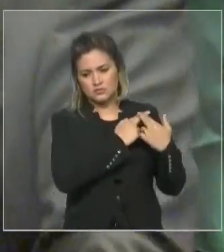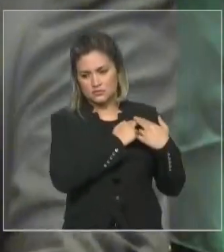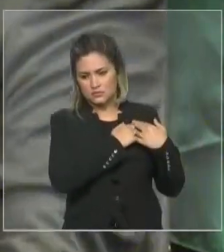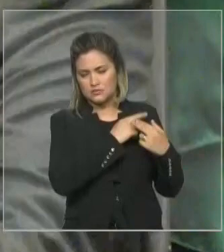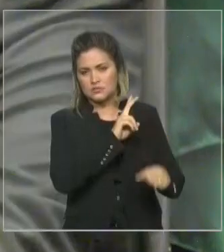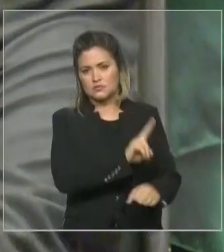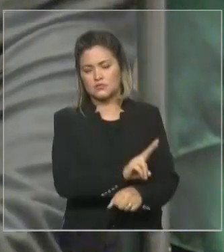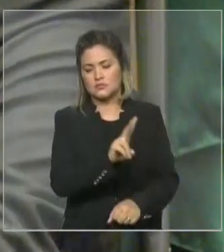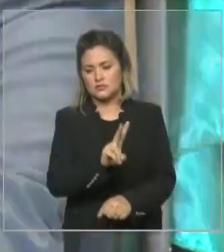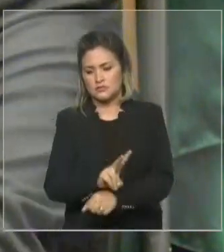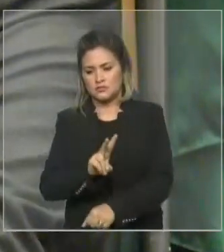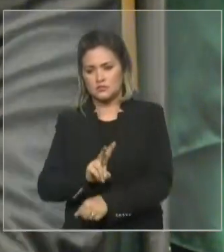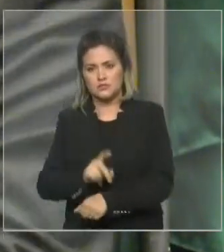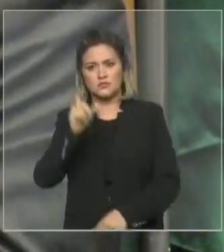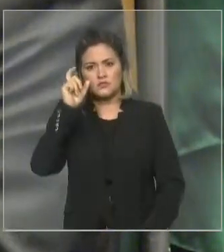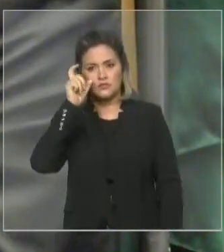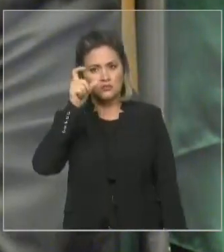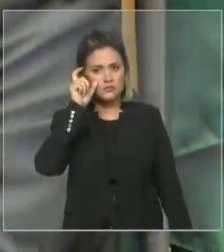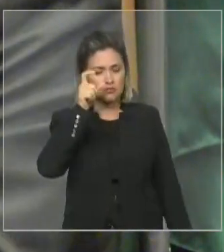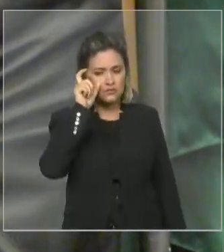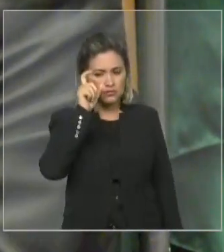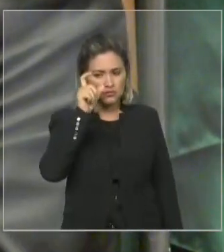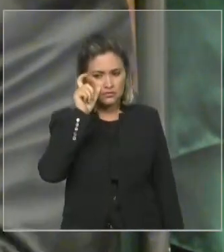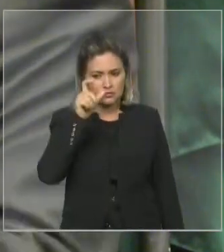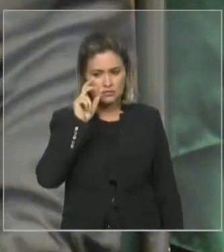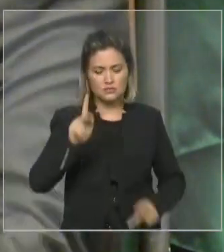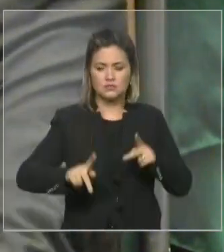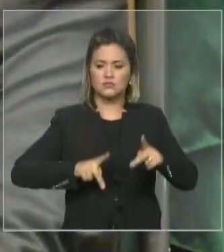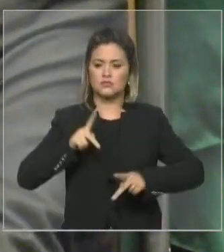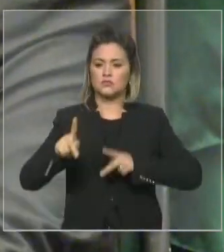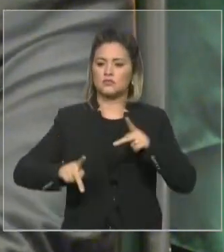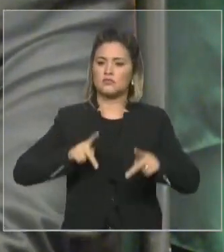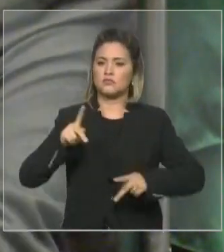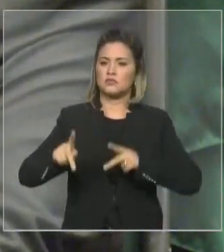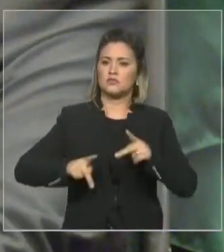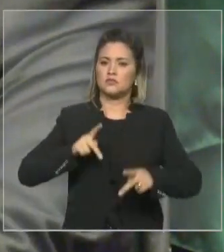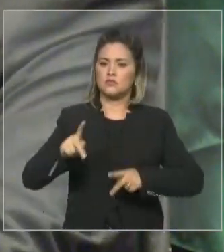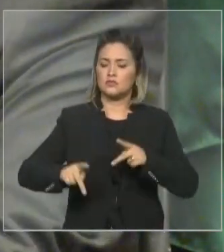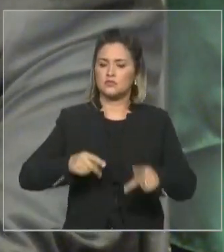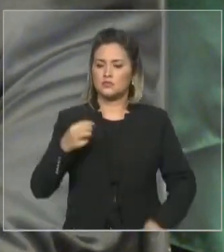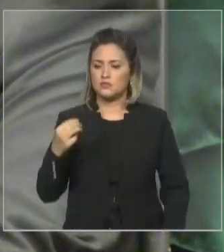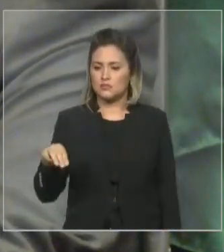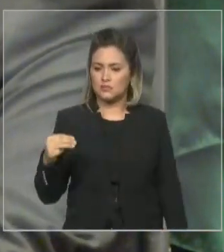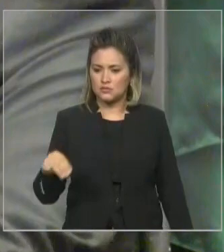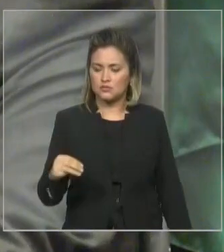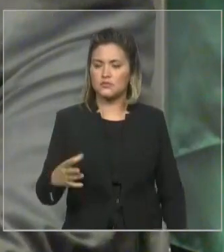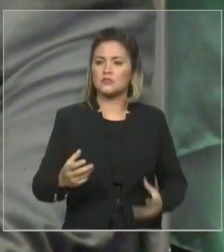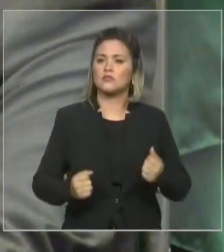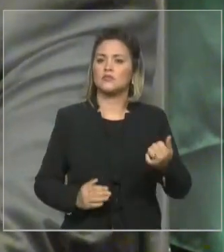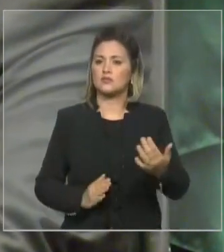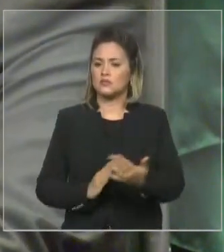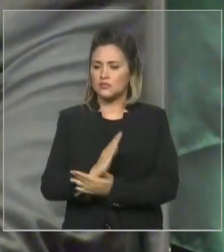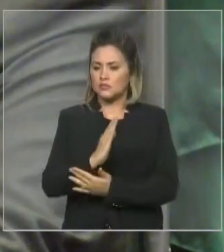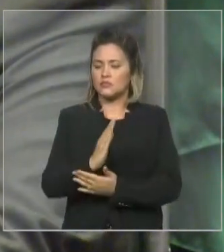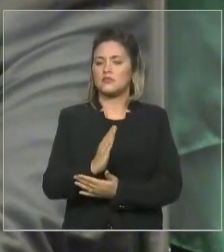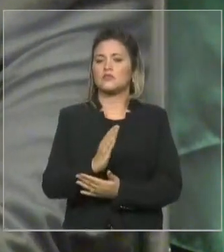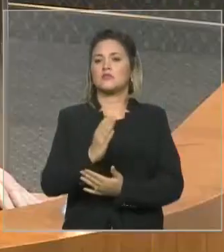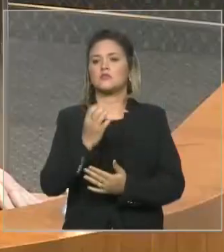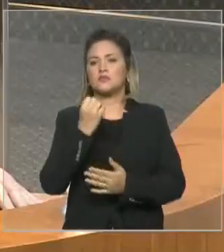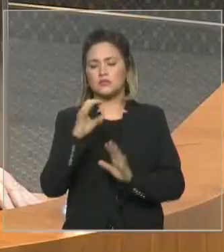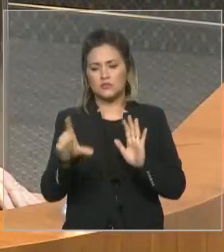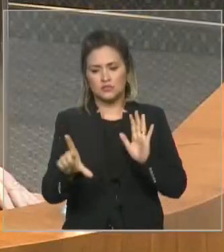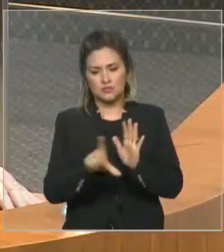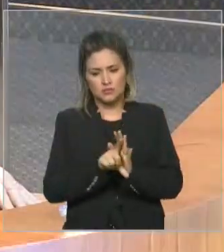defenderá os interesses do nosso povo, aprovando boas medidas, boas leis,